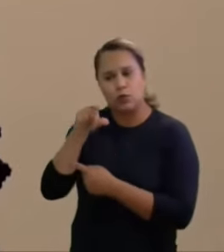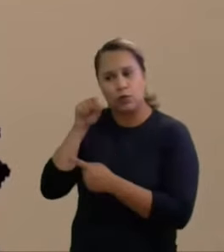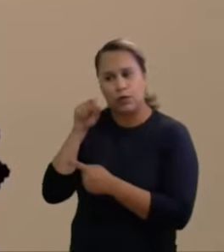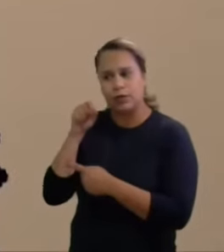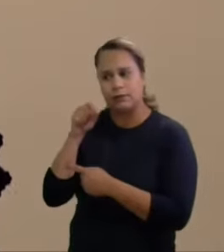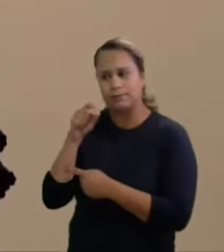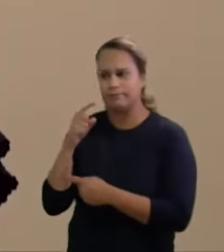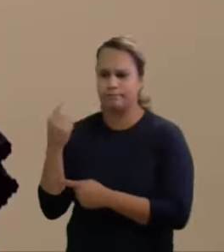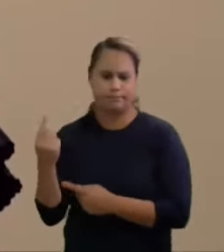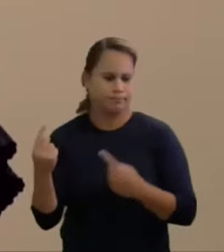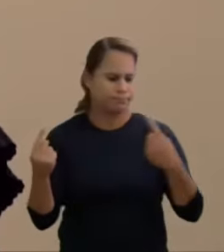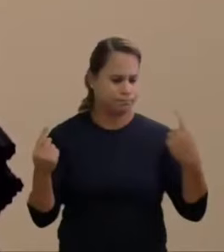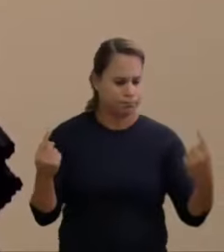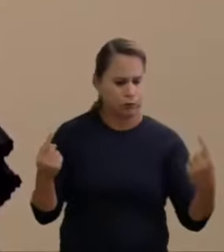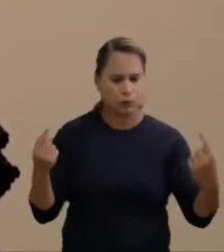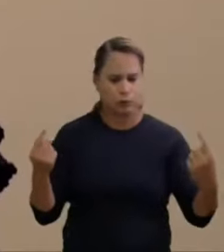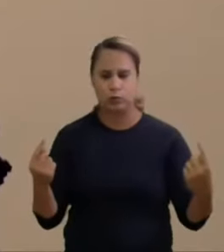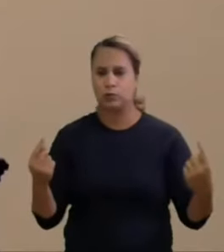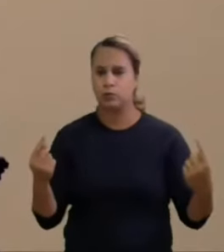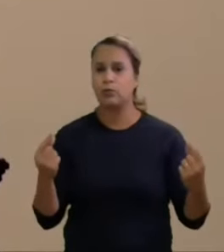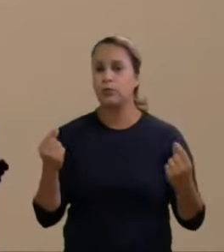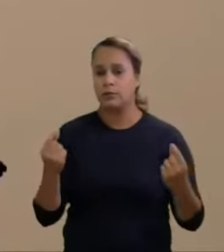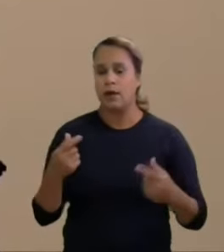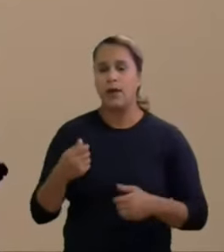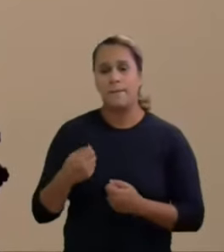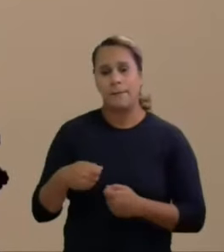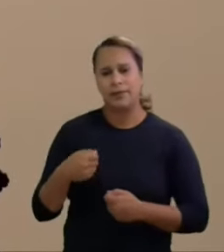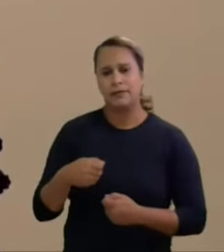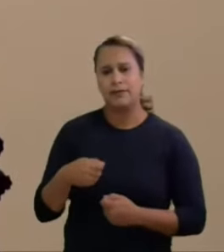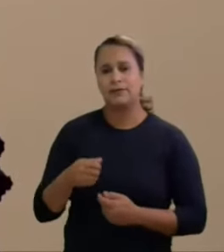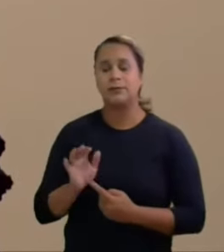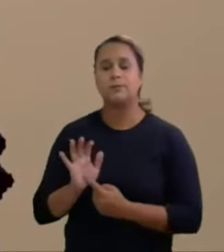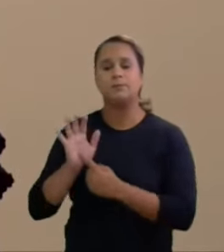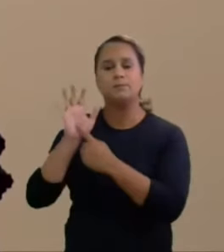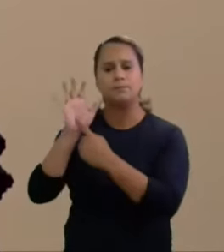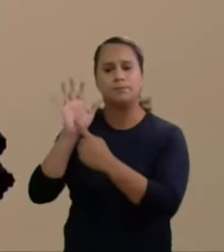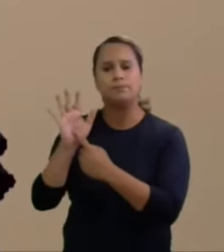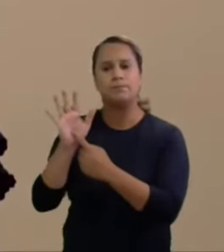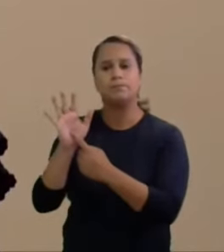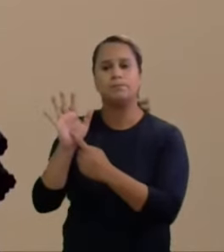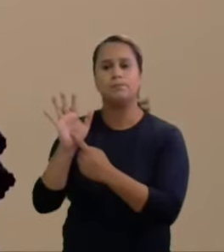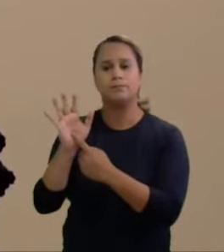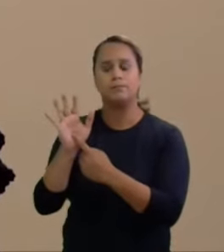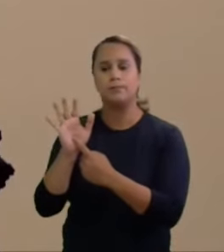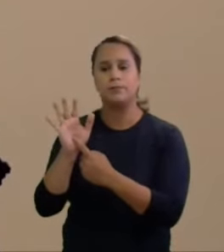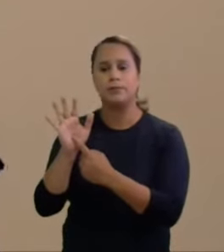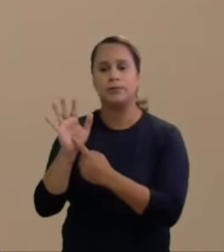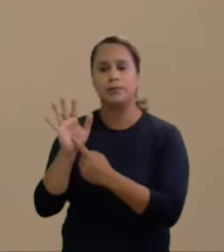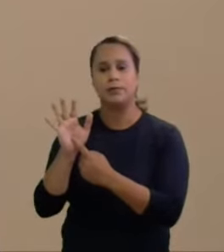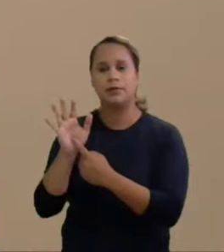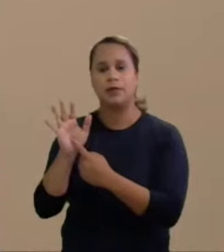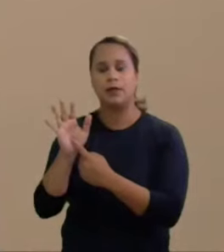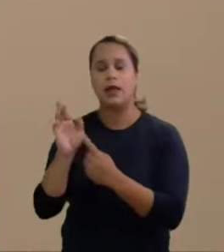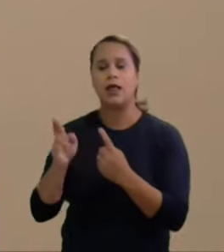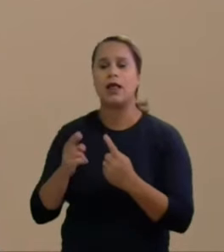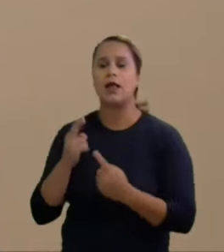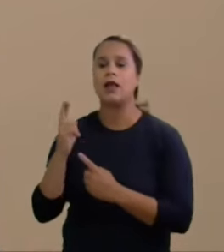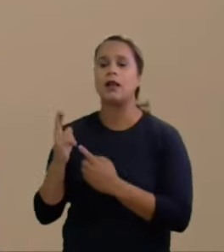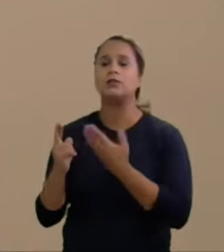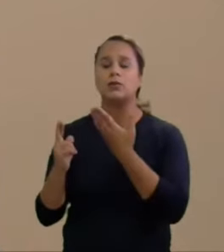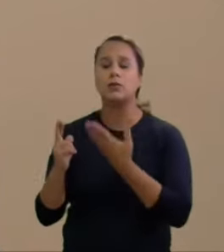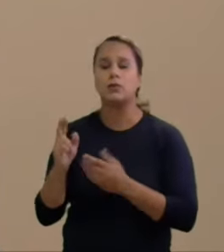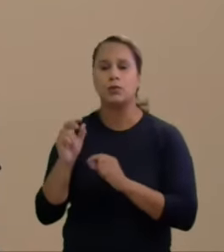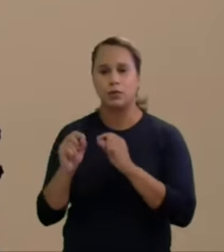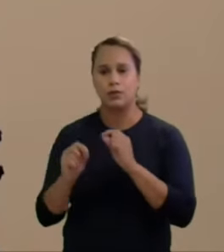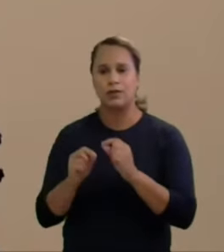providenciar uma solução moldada para o caso. Providenciar qual lei ou correlação de precedência vigora naquele